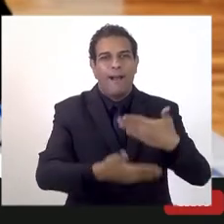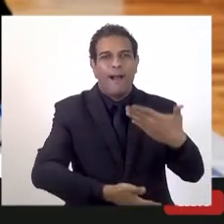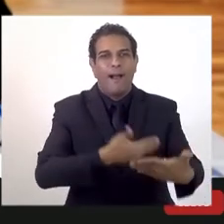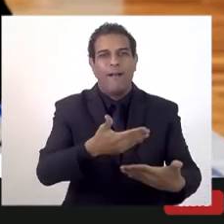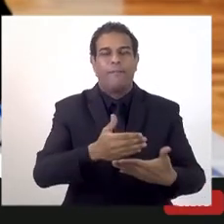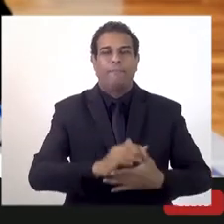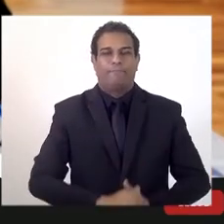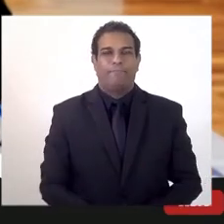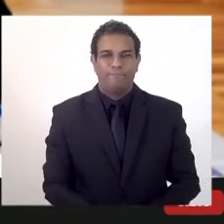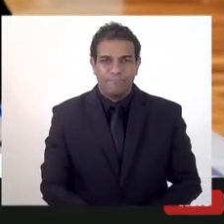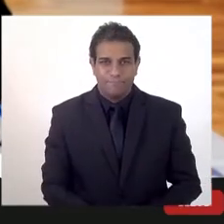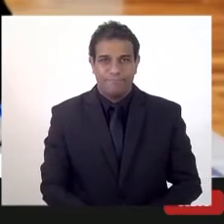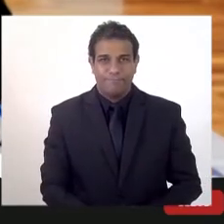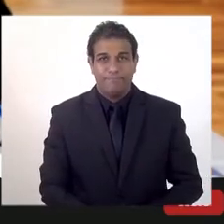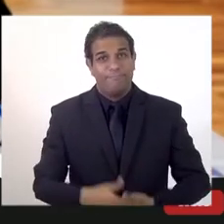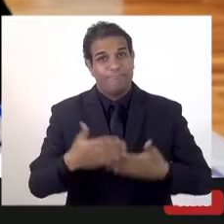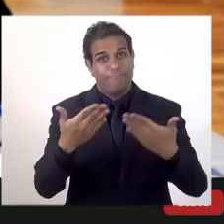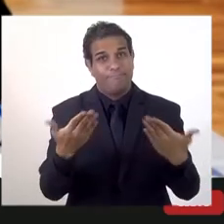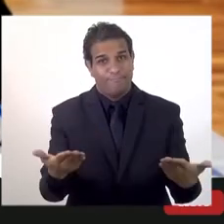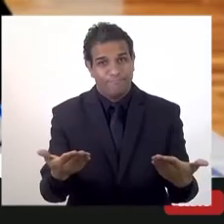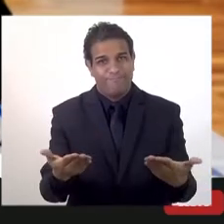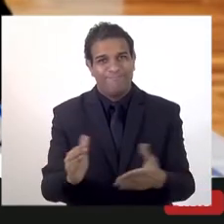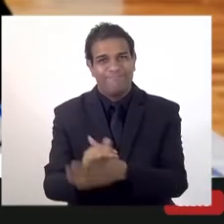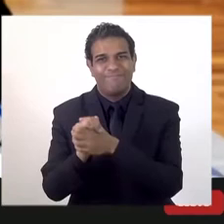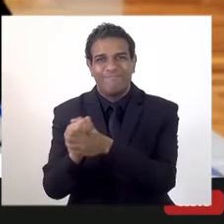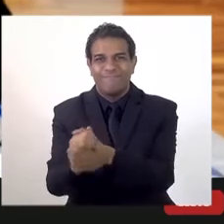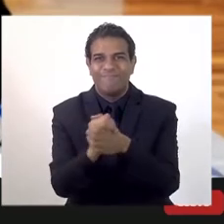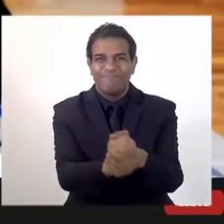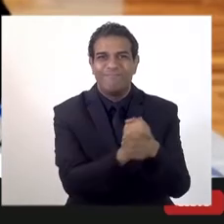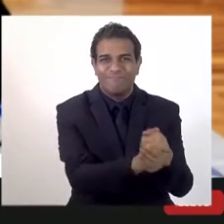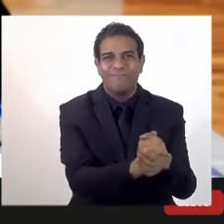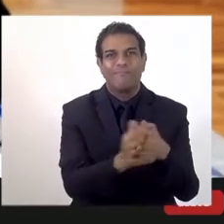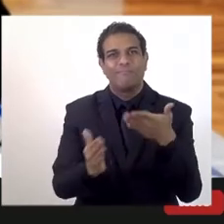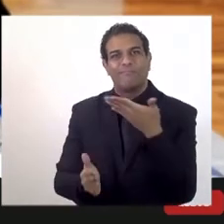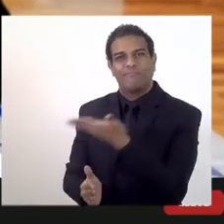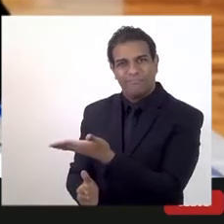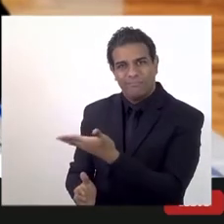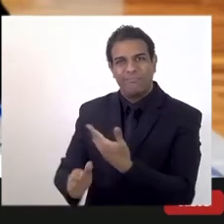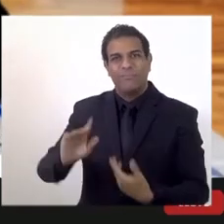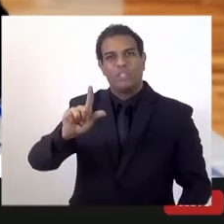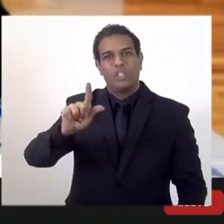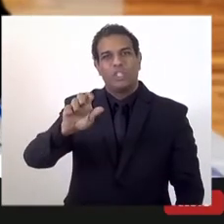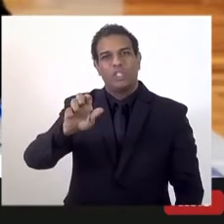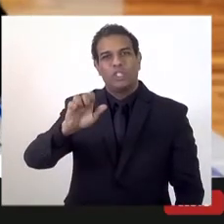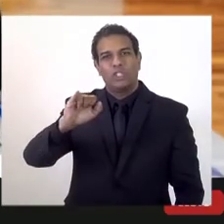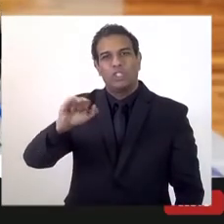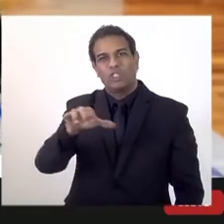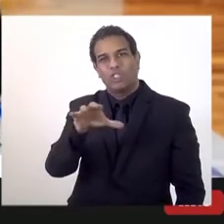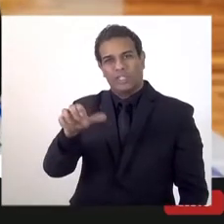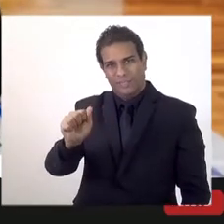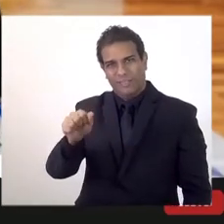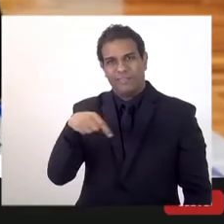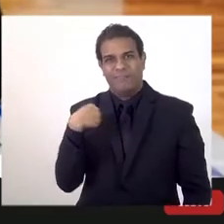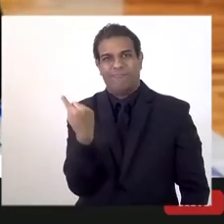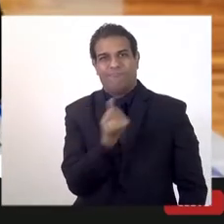Então, mais uma vez agradecer aqui a Geisa, o carinho dela com todos,